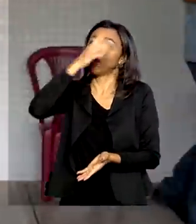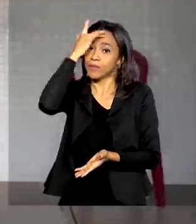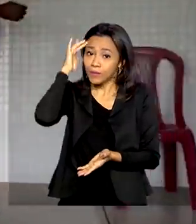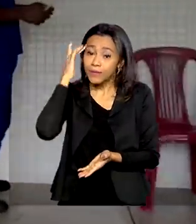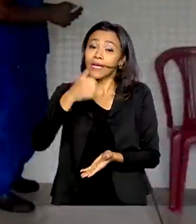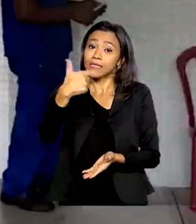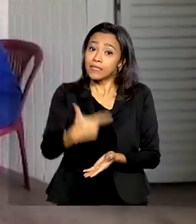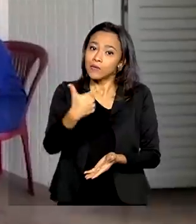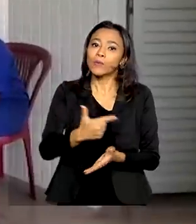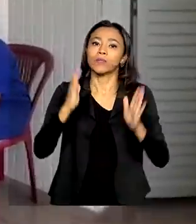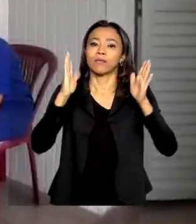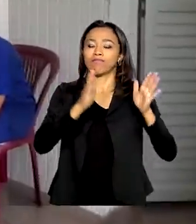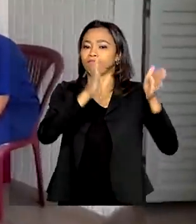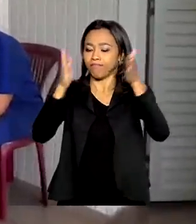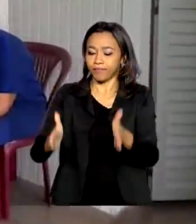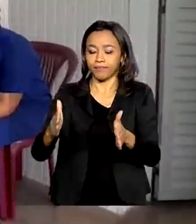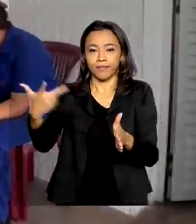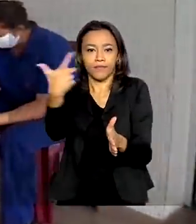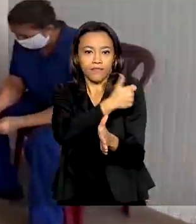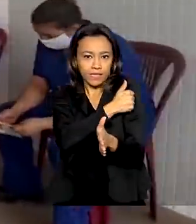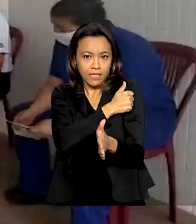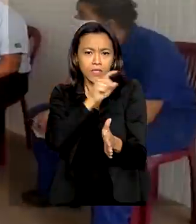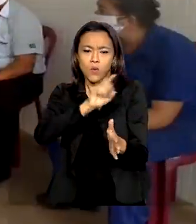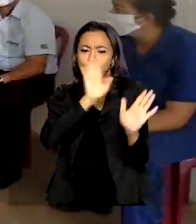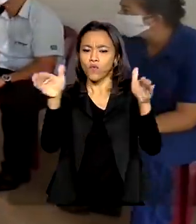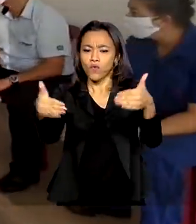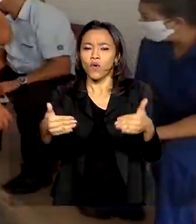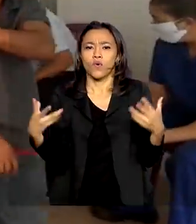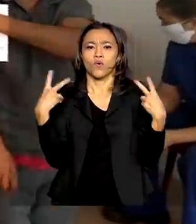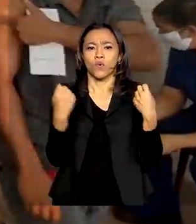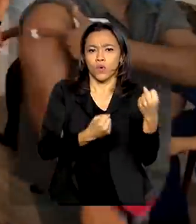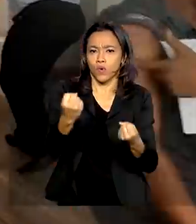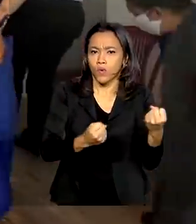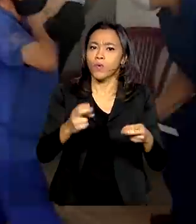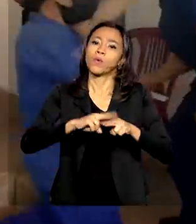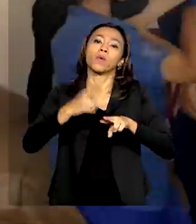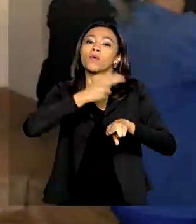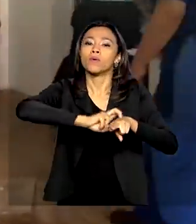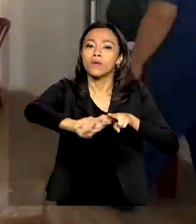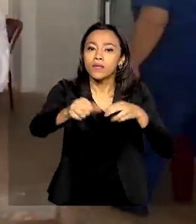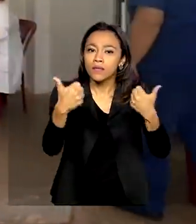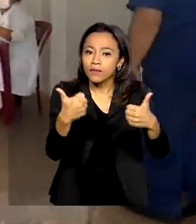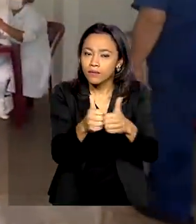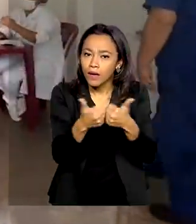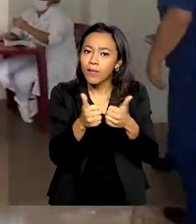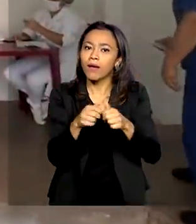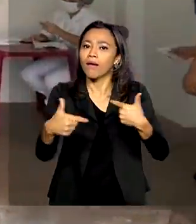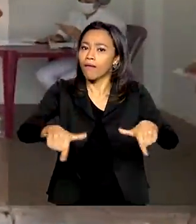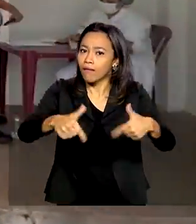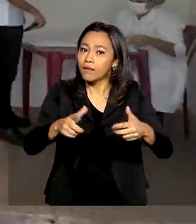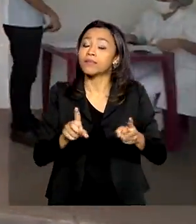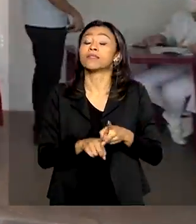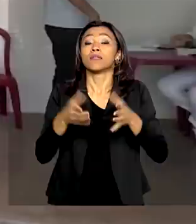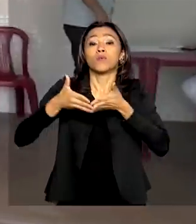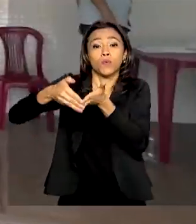segunda etapa tem como público-alvo caminhoneiros, motoristas e cobradores de transporte público, trabalhadores